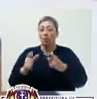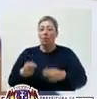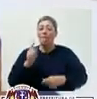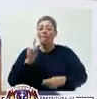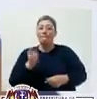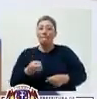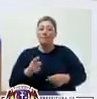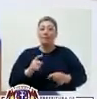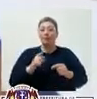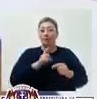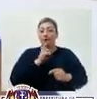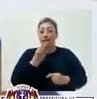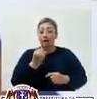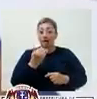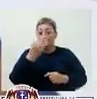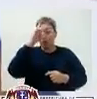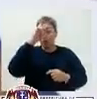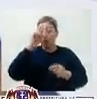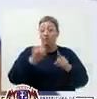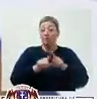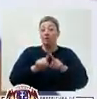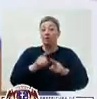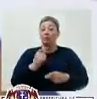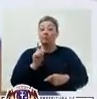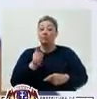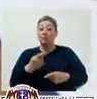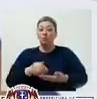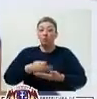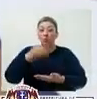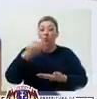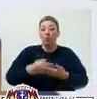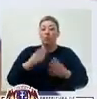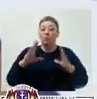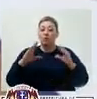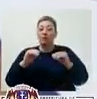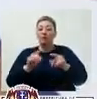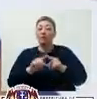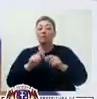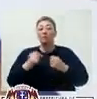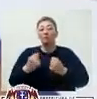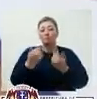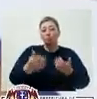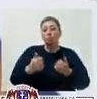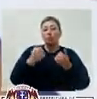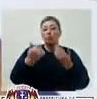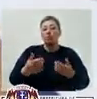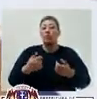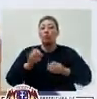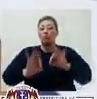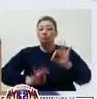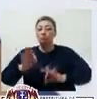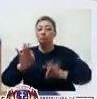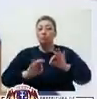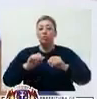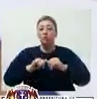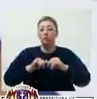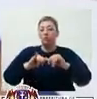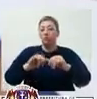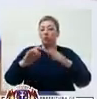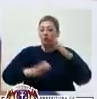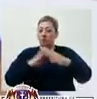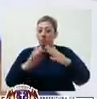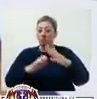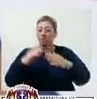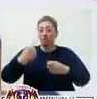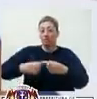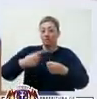sendo mil almoços e mil sopas no final da tarde. Todas as refeições são produzidas com insumos doados por supermercados e empresas aqui